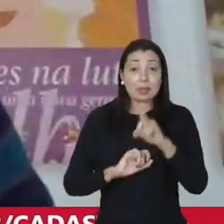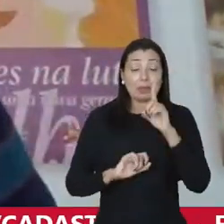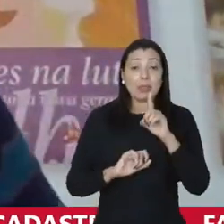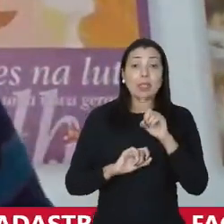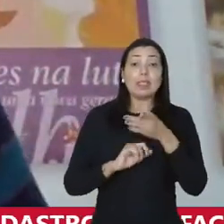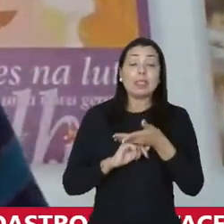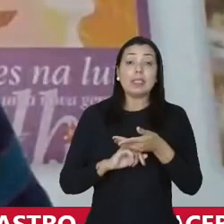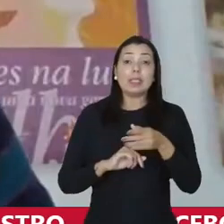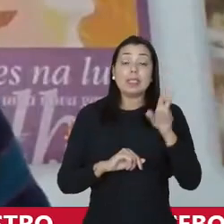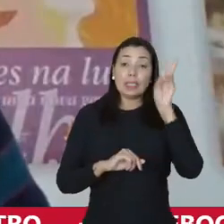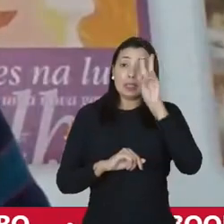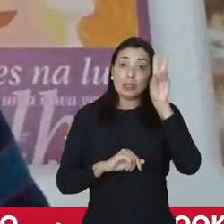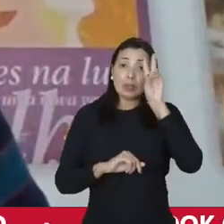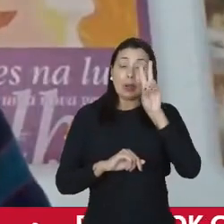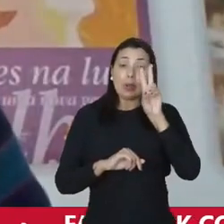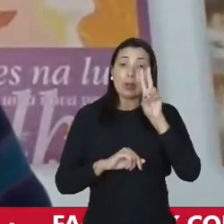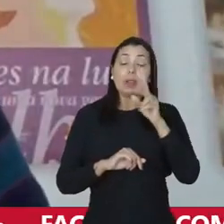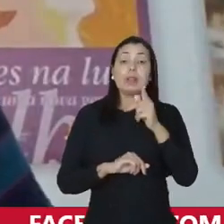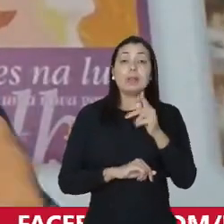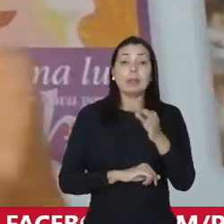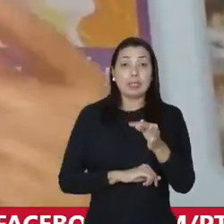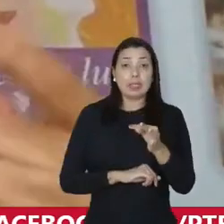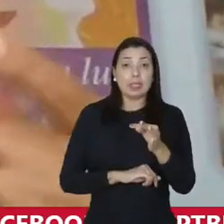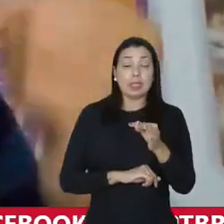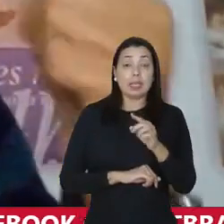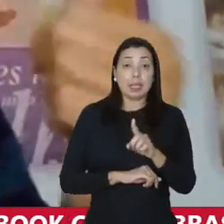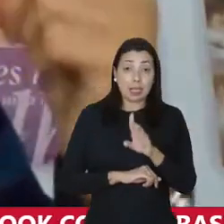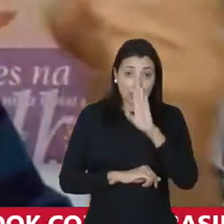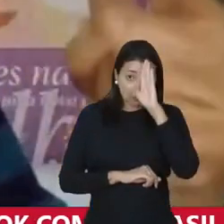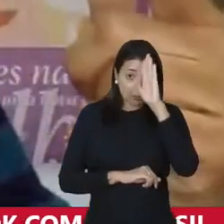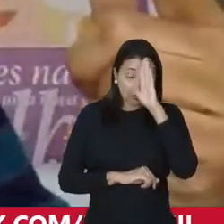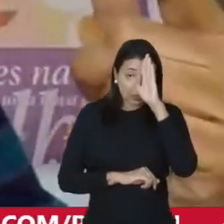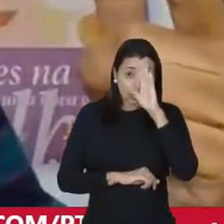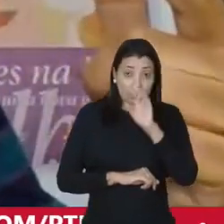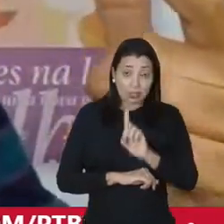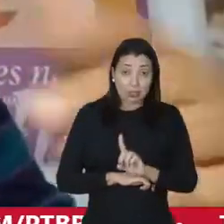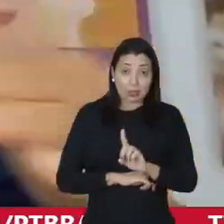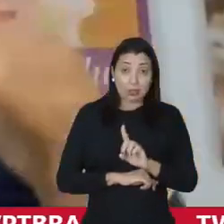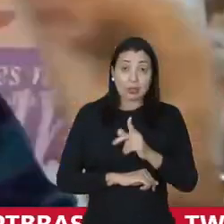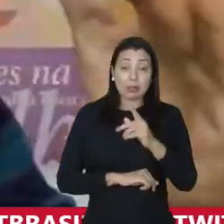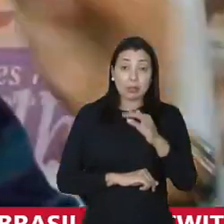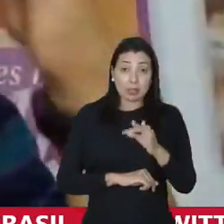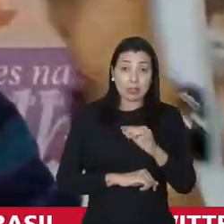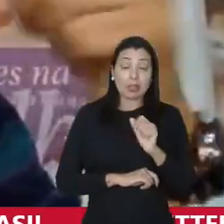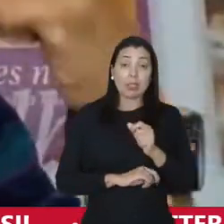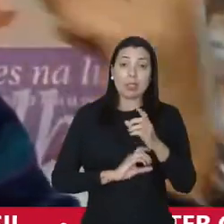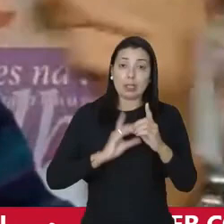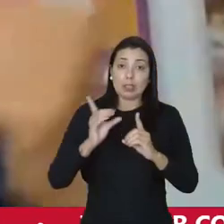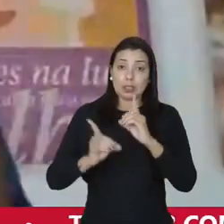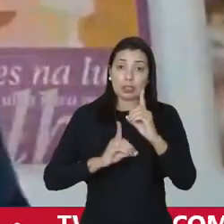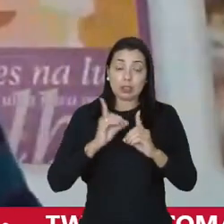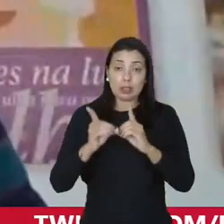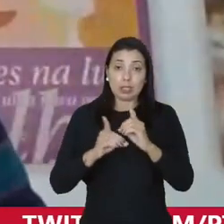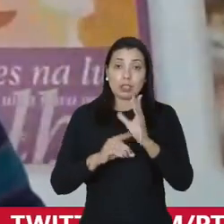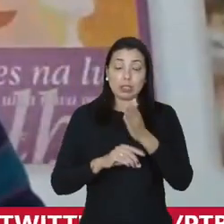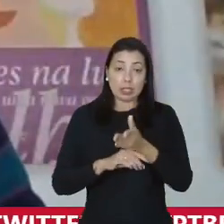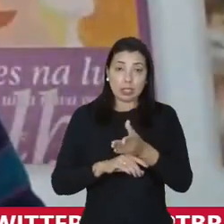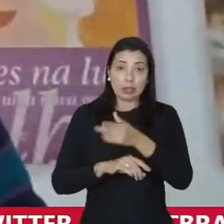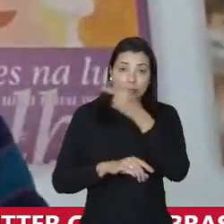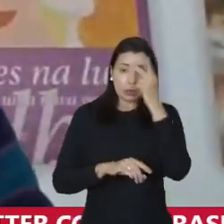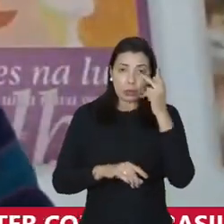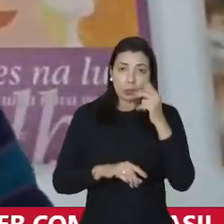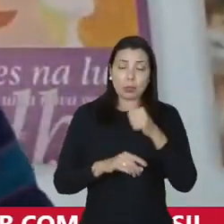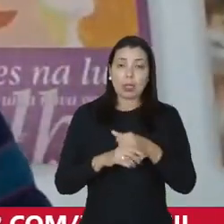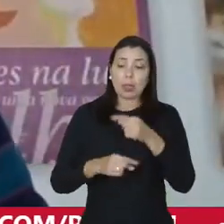quadra histórica de ascensão do PT a prioridade da direção do PT era dialogar com as velhas raposas da